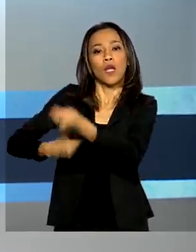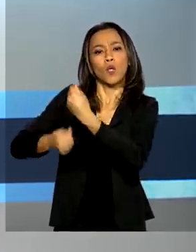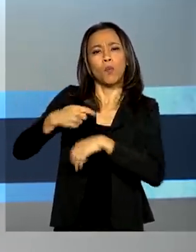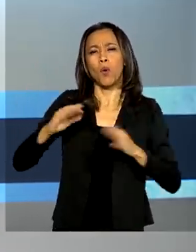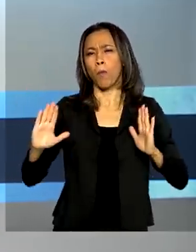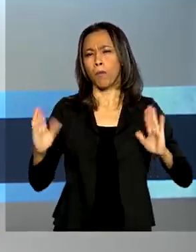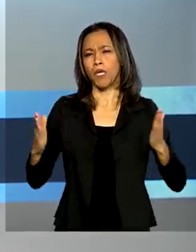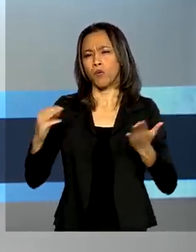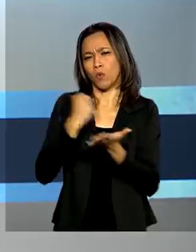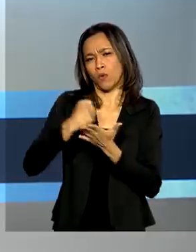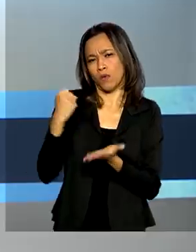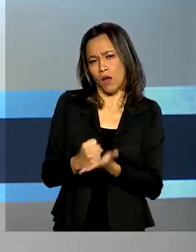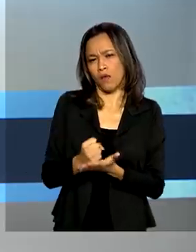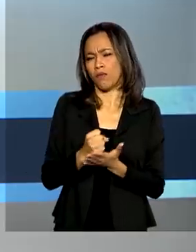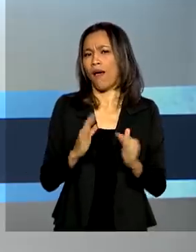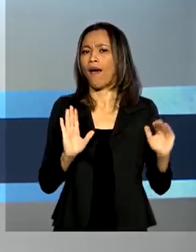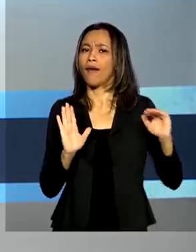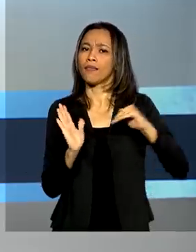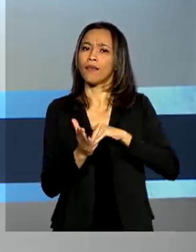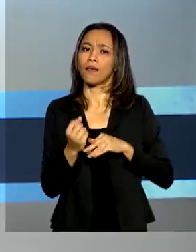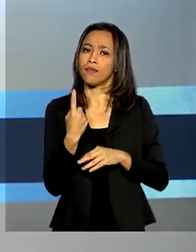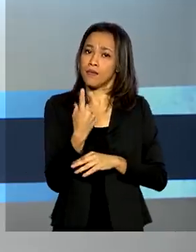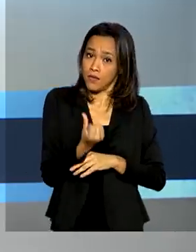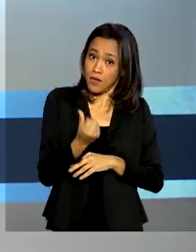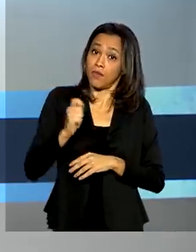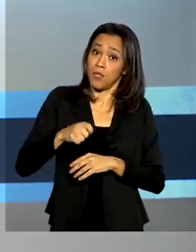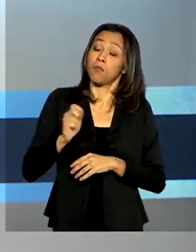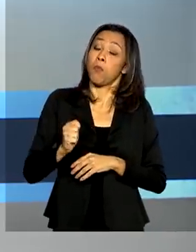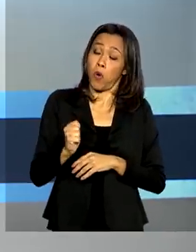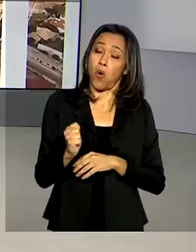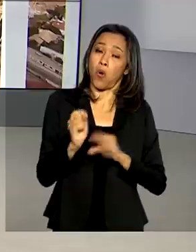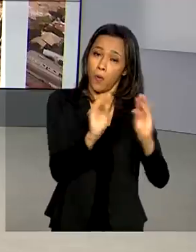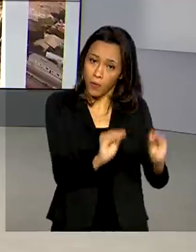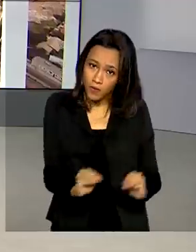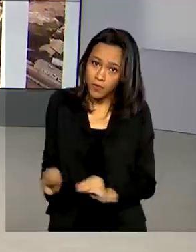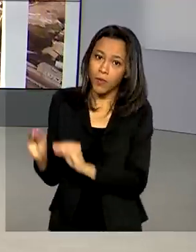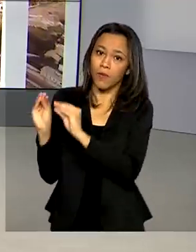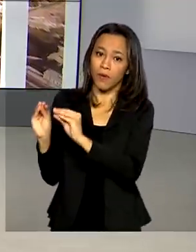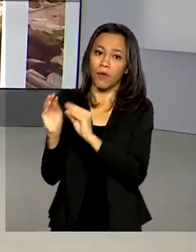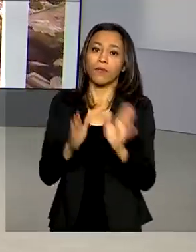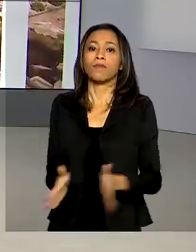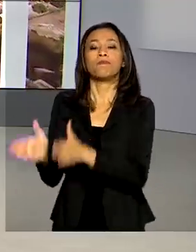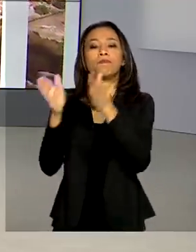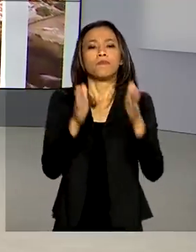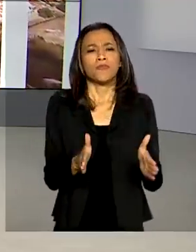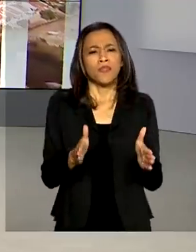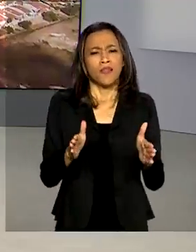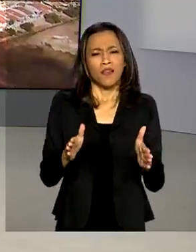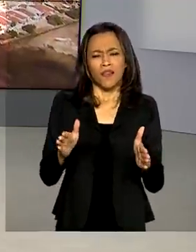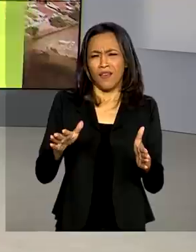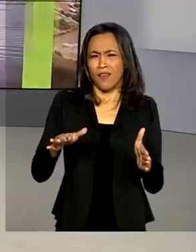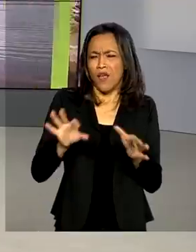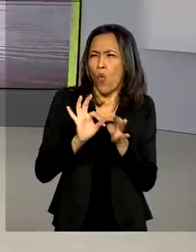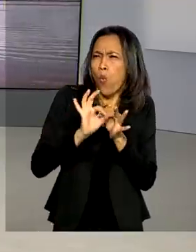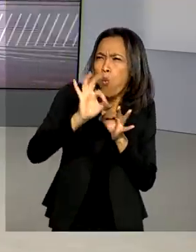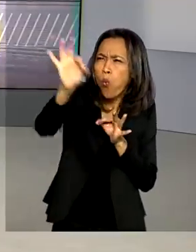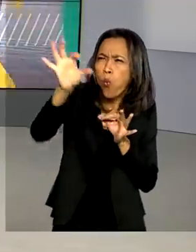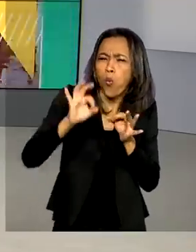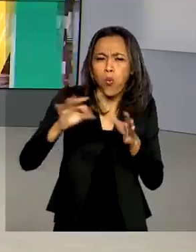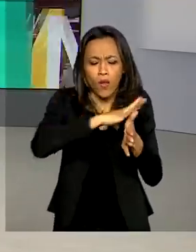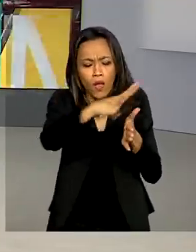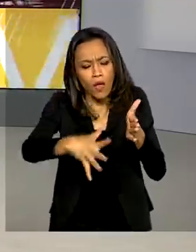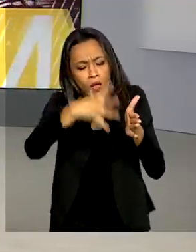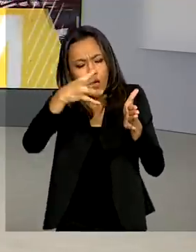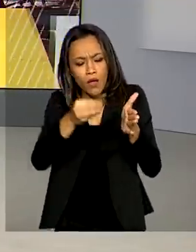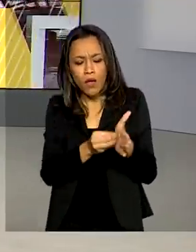dos contratos será de até seis meses, podendo ser prorrogado. E em áreas remotas da Amazônia Legal, os